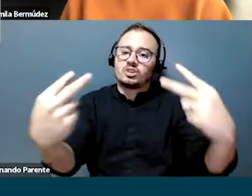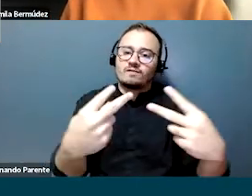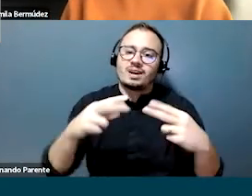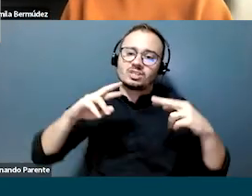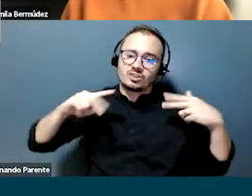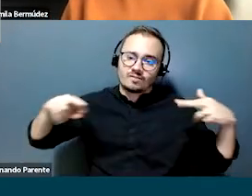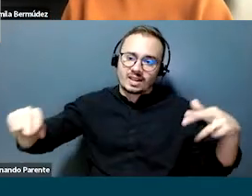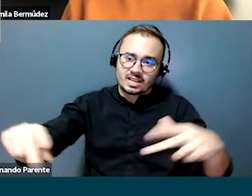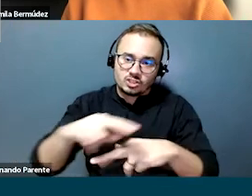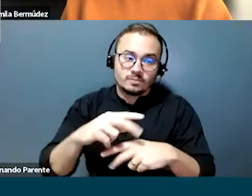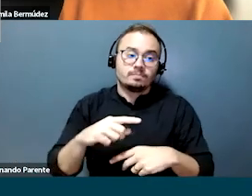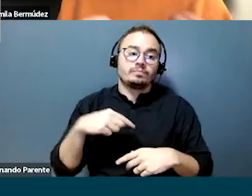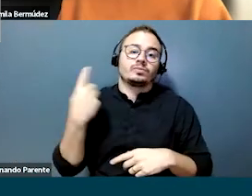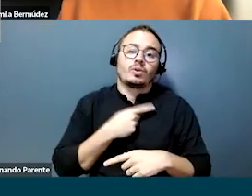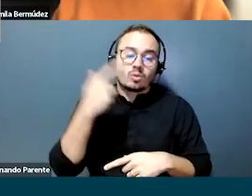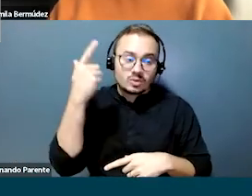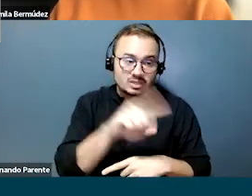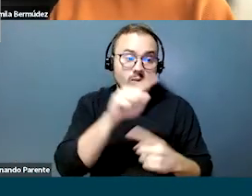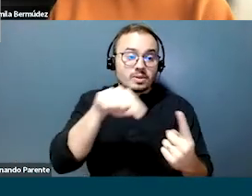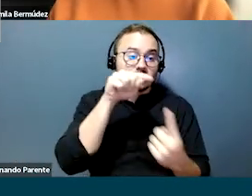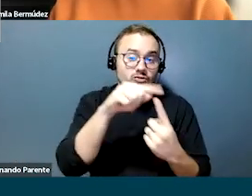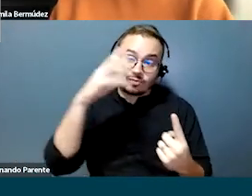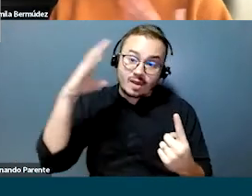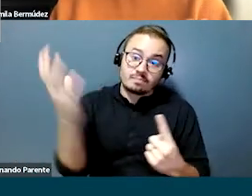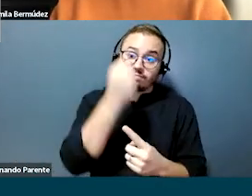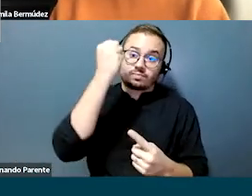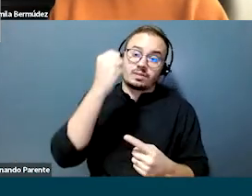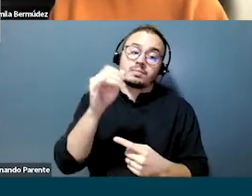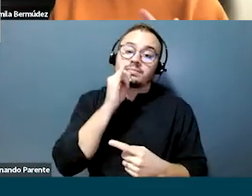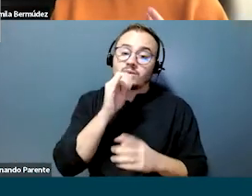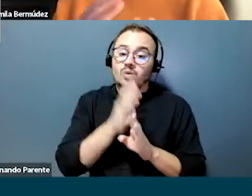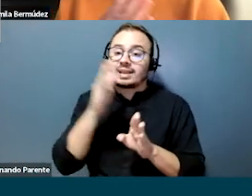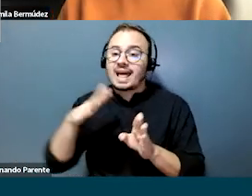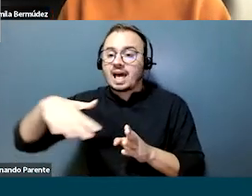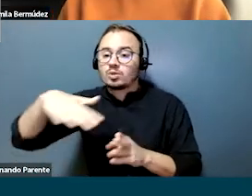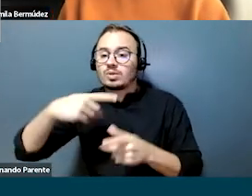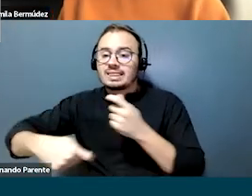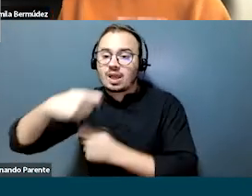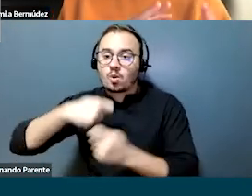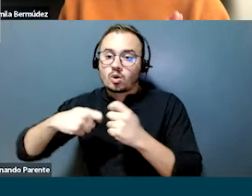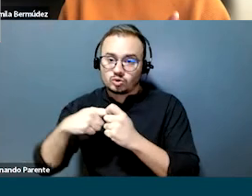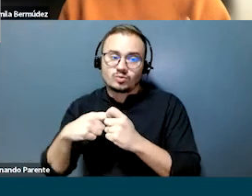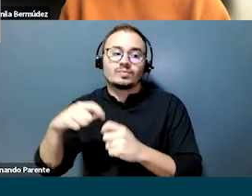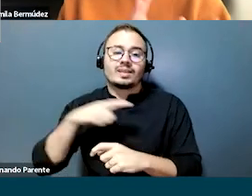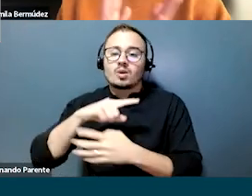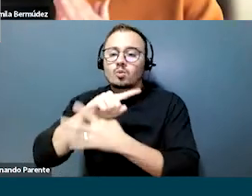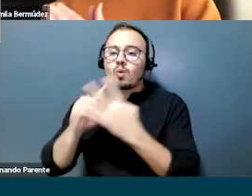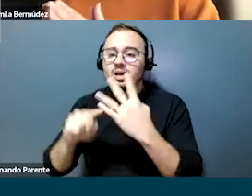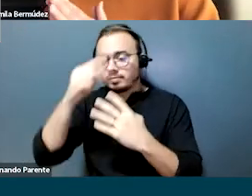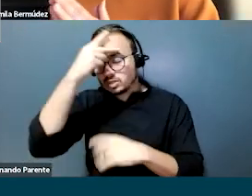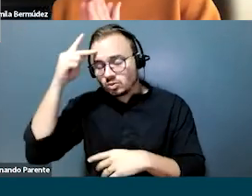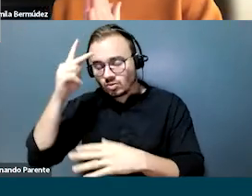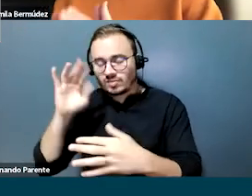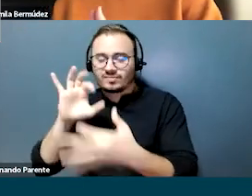da metodologia e processos, para atingir nosso objetivo. Do lado de negócio, a gente tinha quatro pessoas da Natura com papéis bem